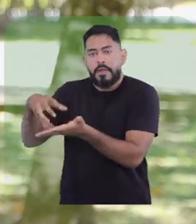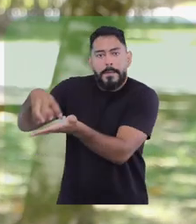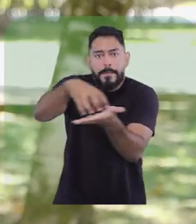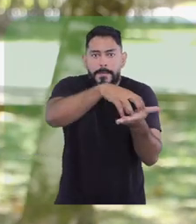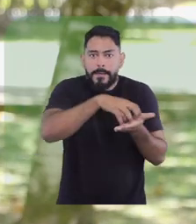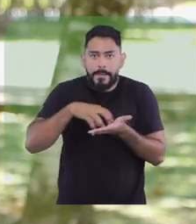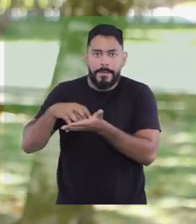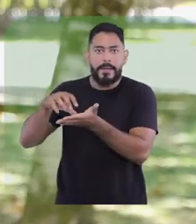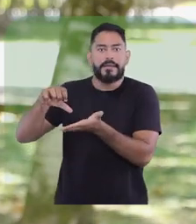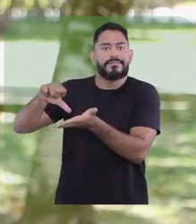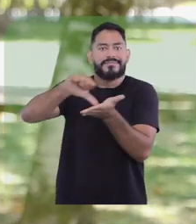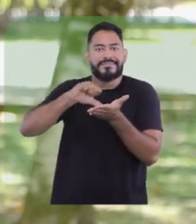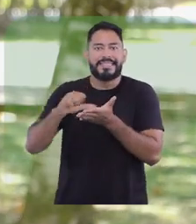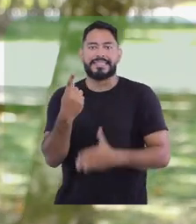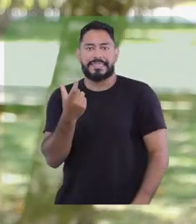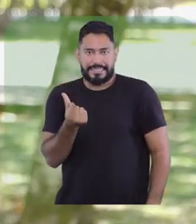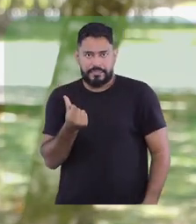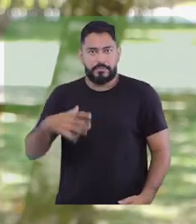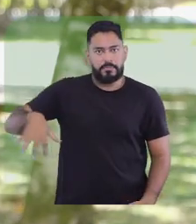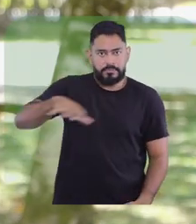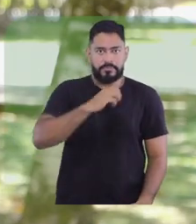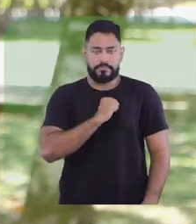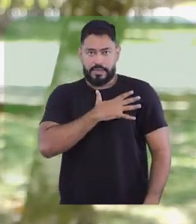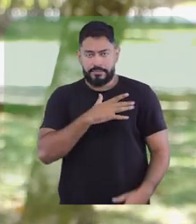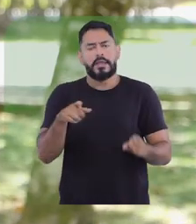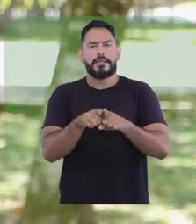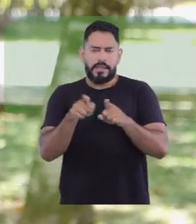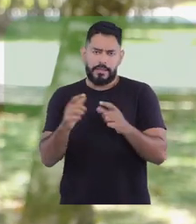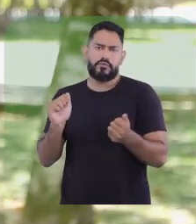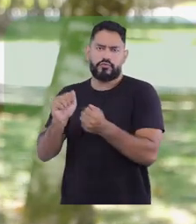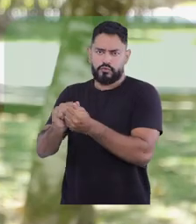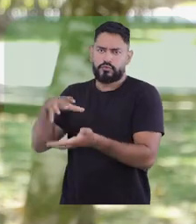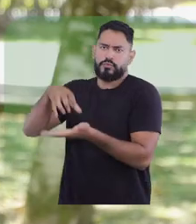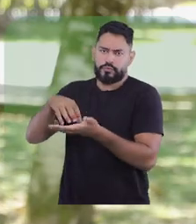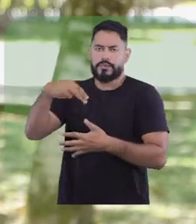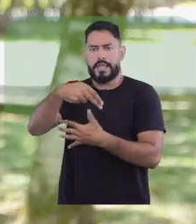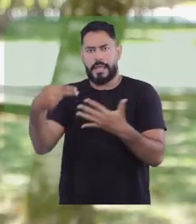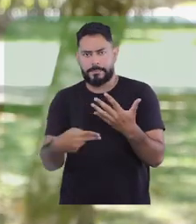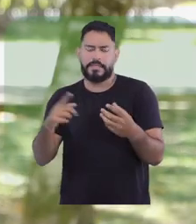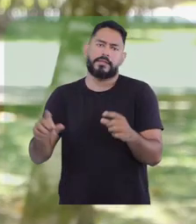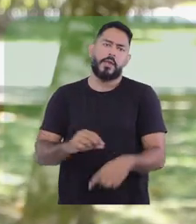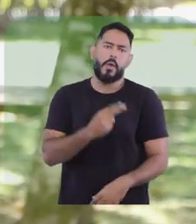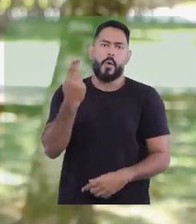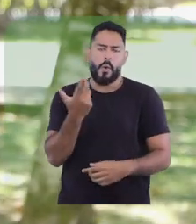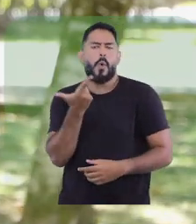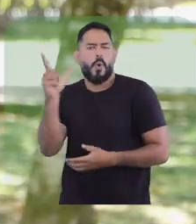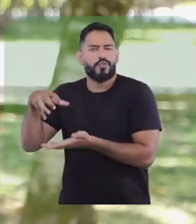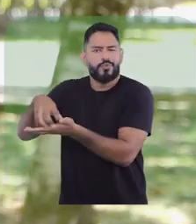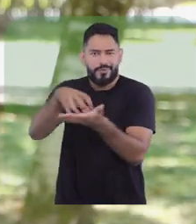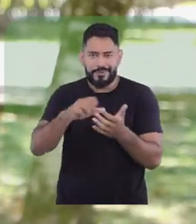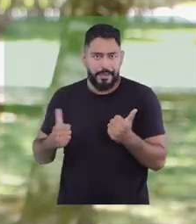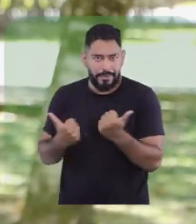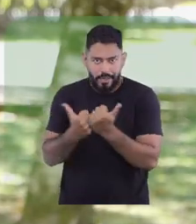Esses profissionais, que se somam às equipes multiprofissionais dos núcleos de apoio aos estudantes com deficiência, NAPNES, ou